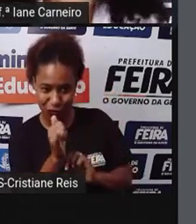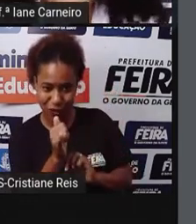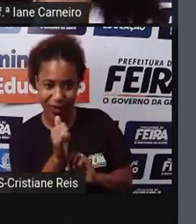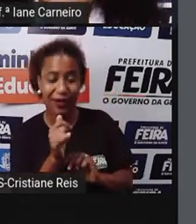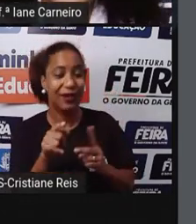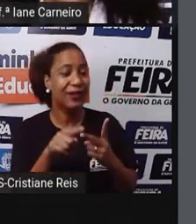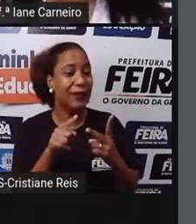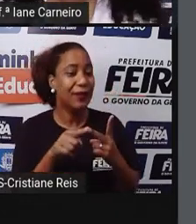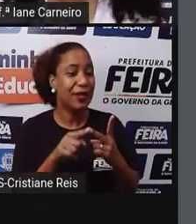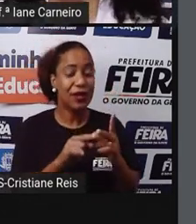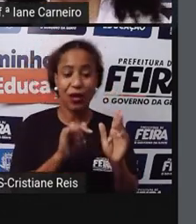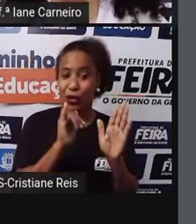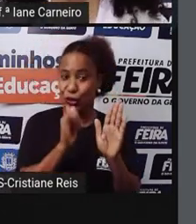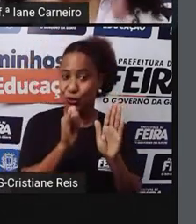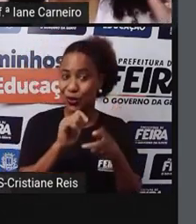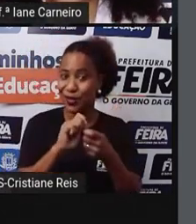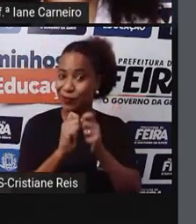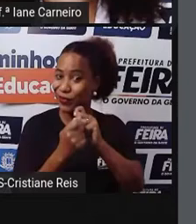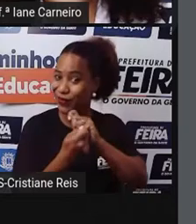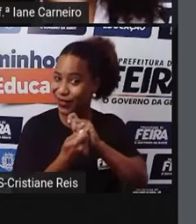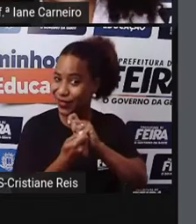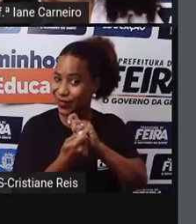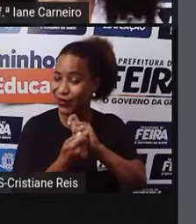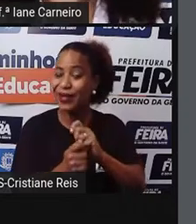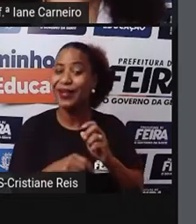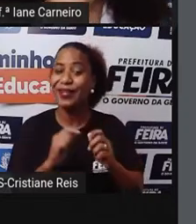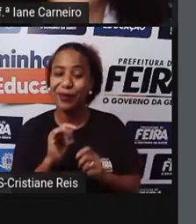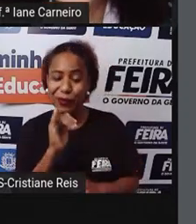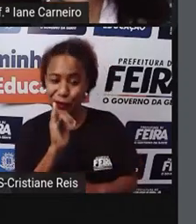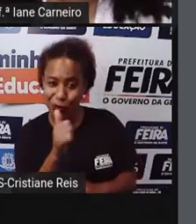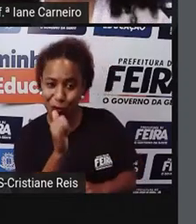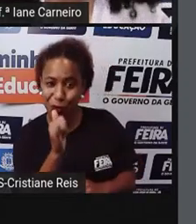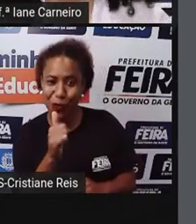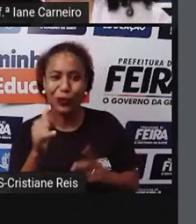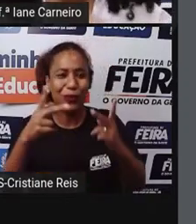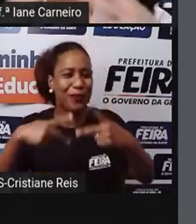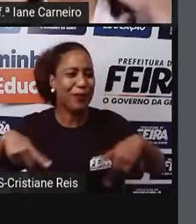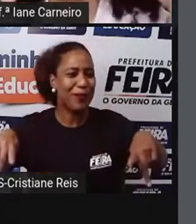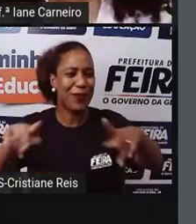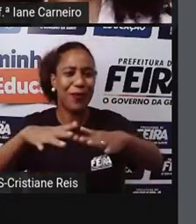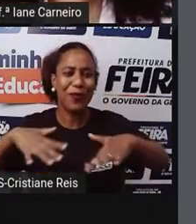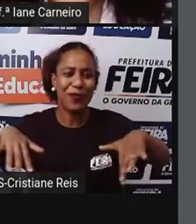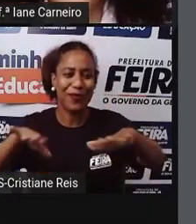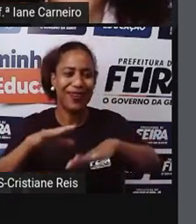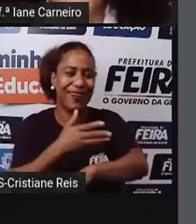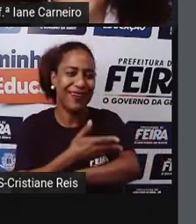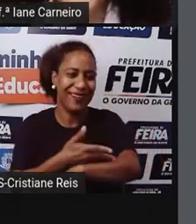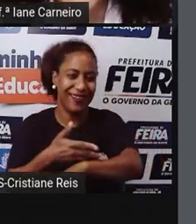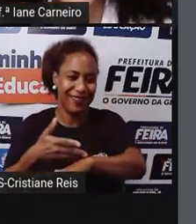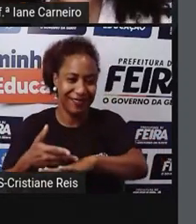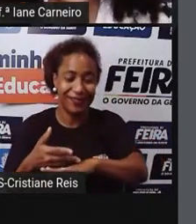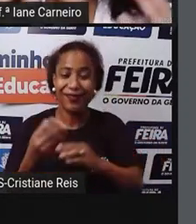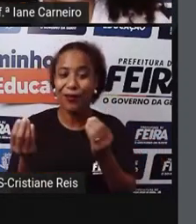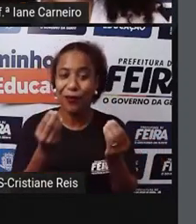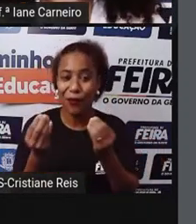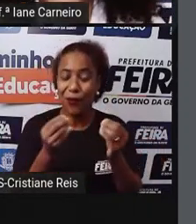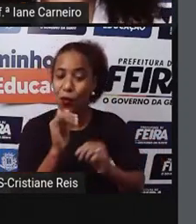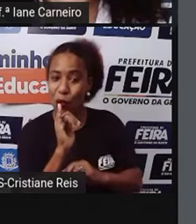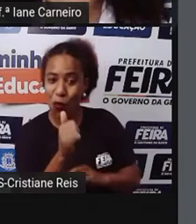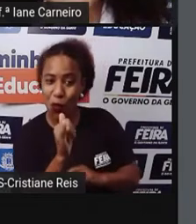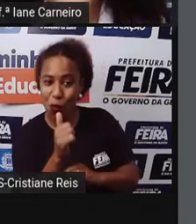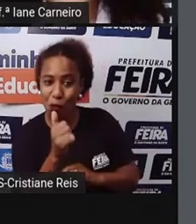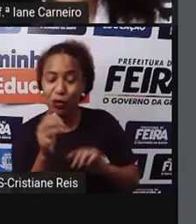conto popular. A gente teve uma aula só para falar o que era um conto, como é a estrutura de um conto, o é que não pode